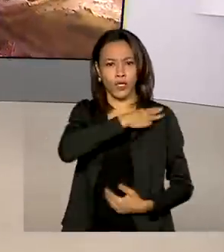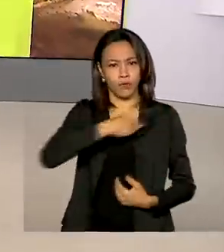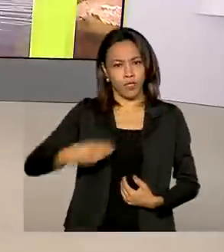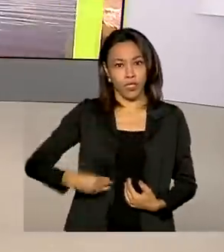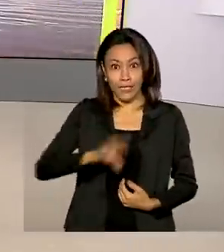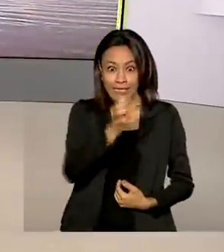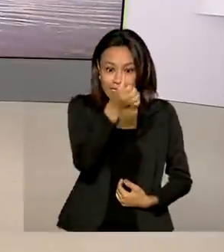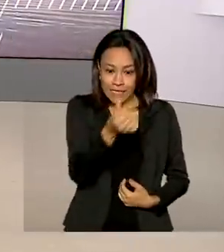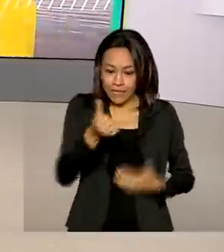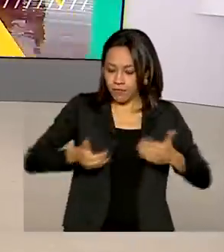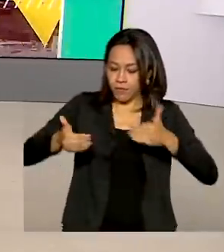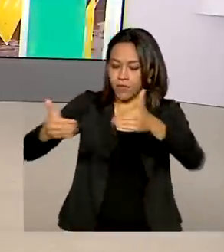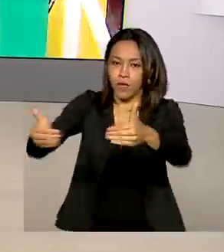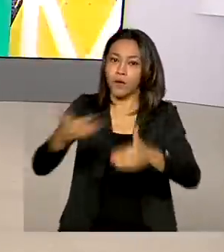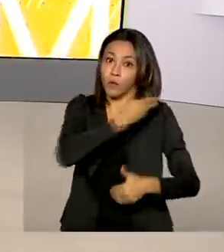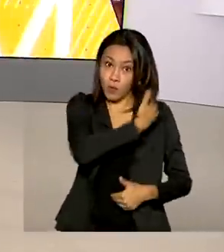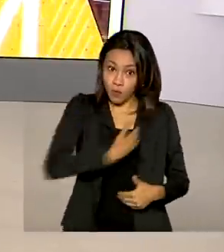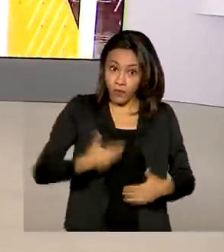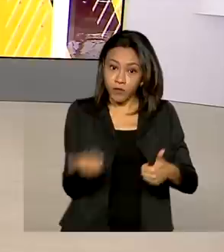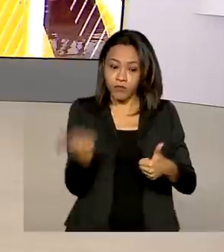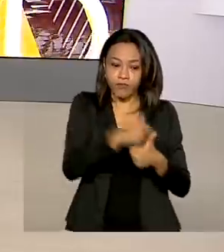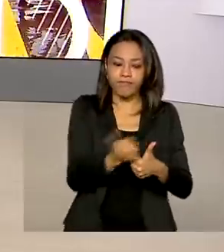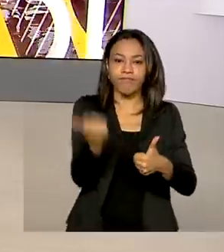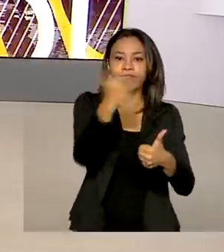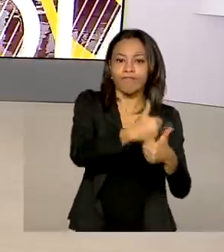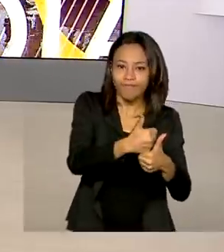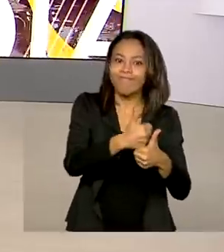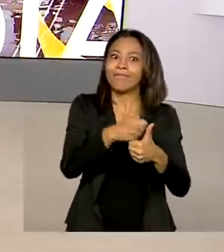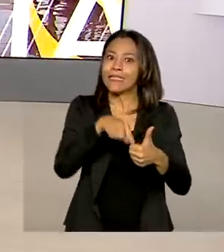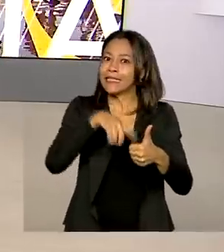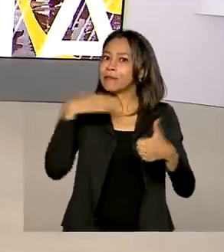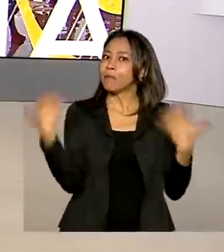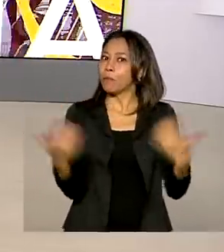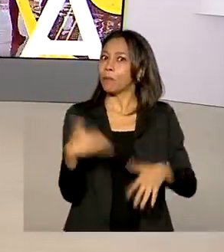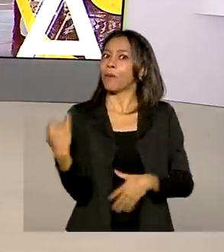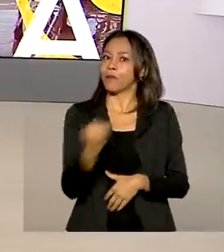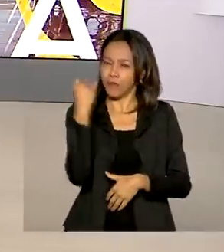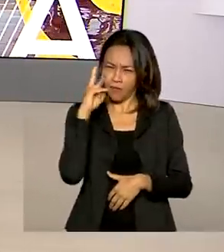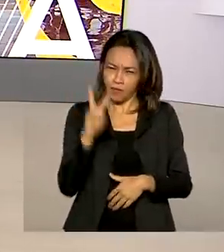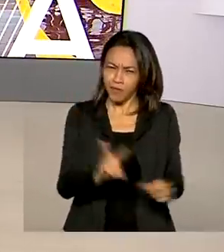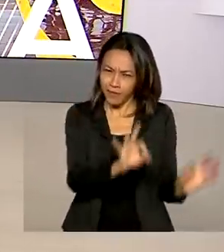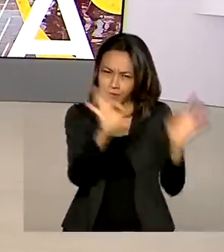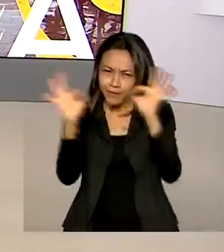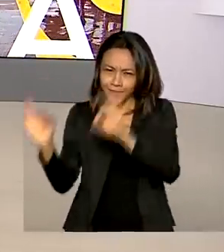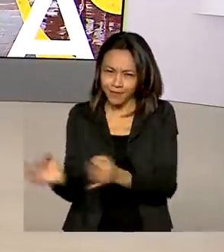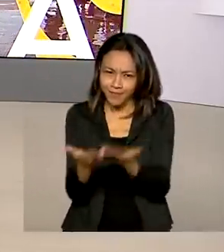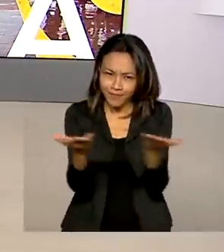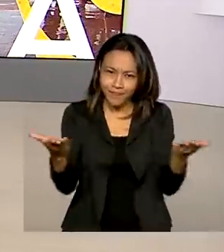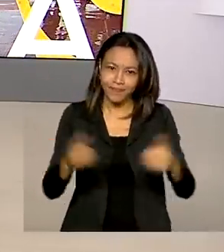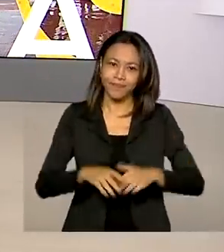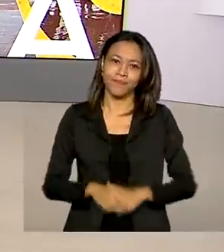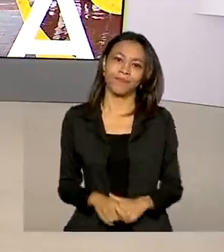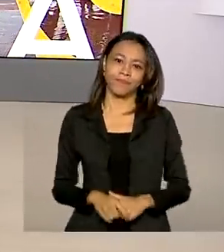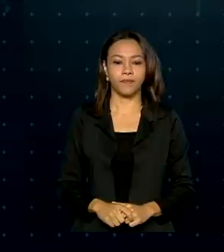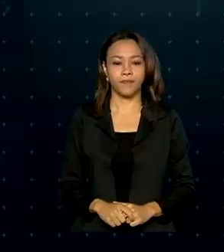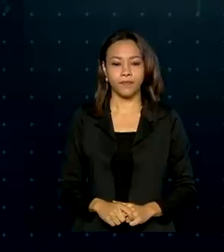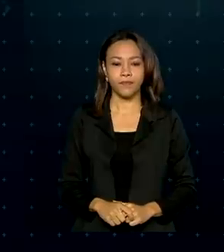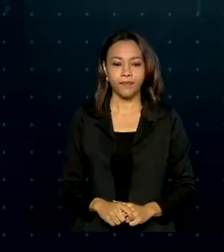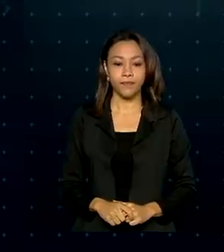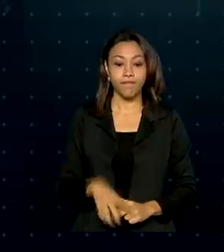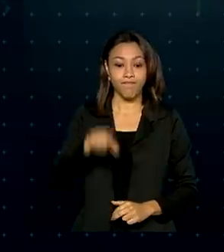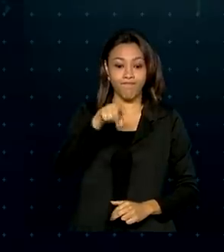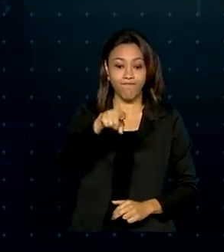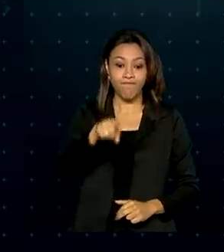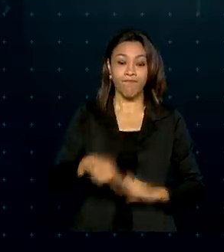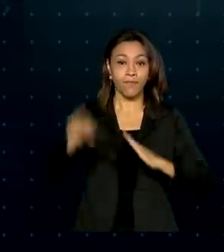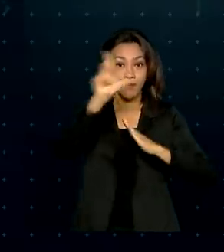ministérios, o governo faz substituições em pastas importantes. Vamos conferir essas alterações. Na